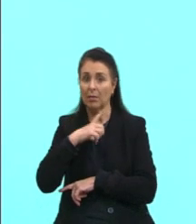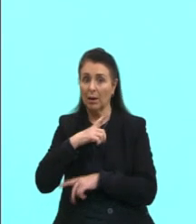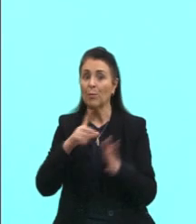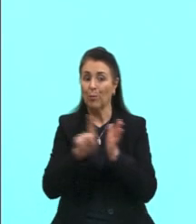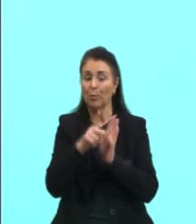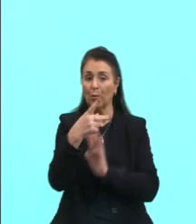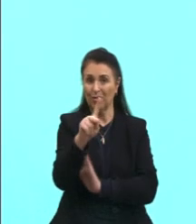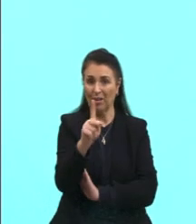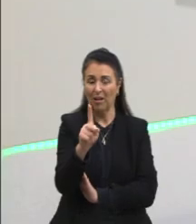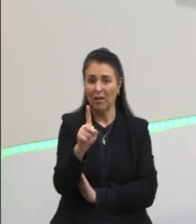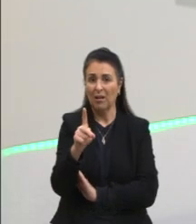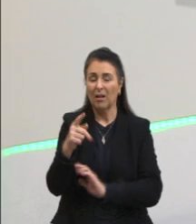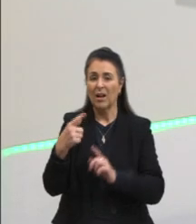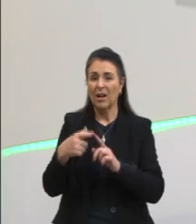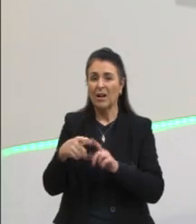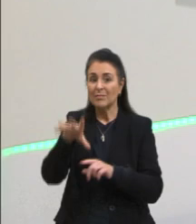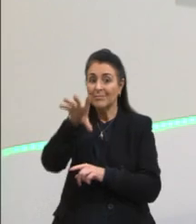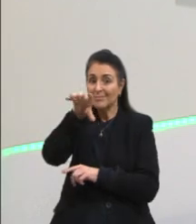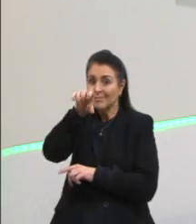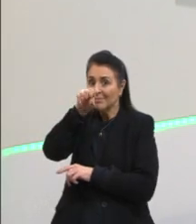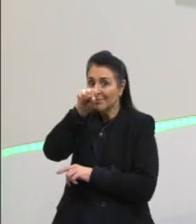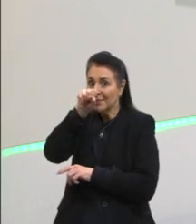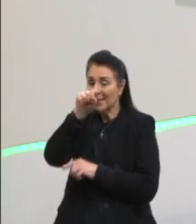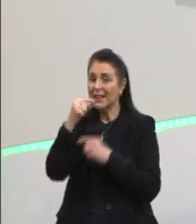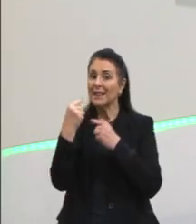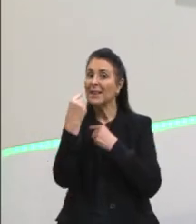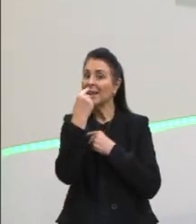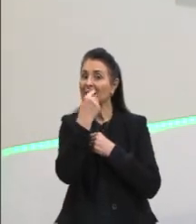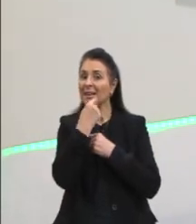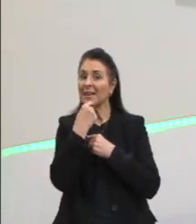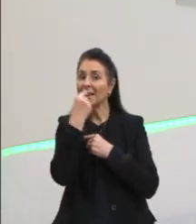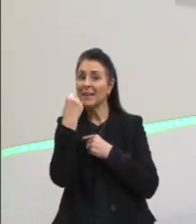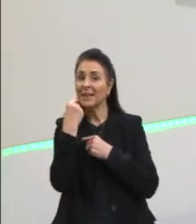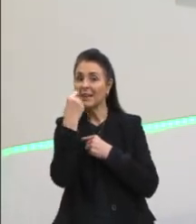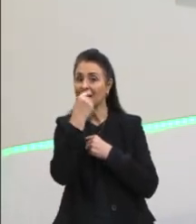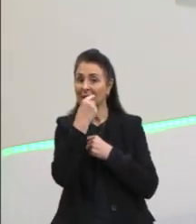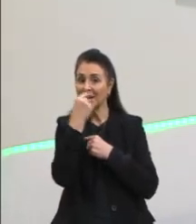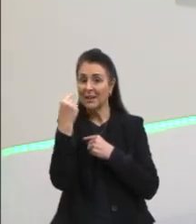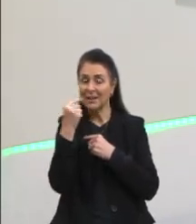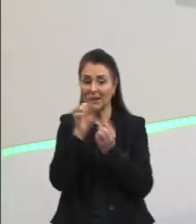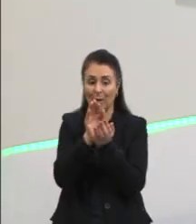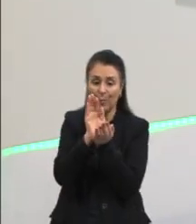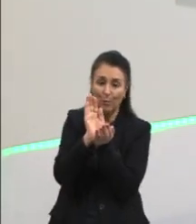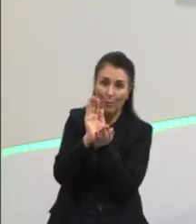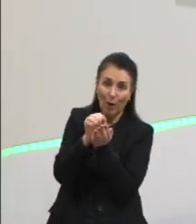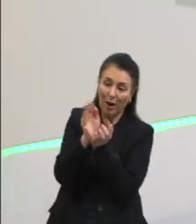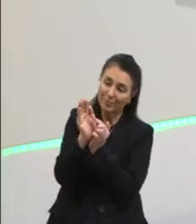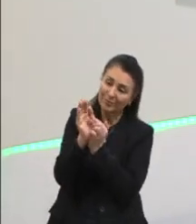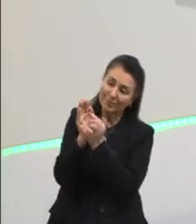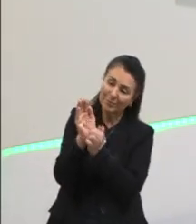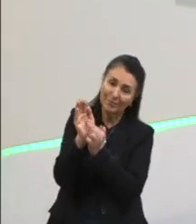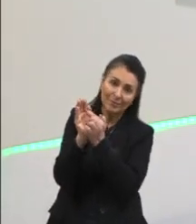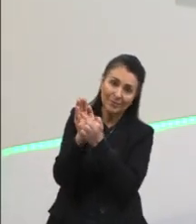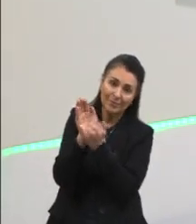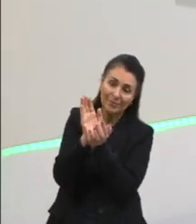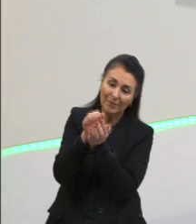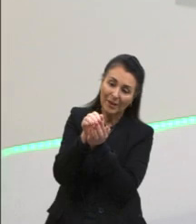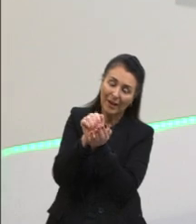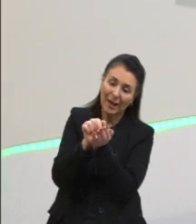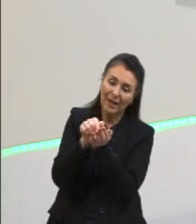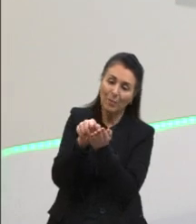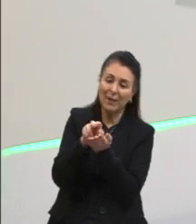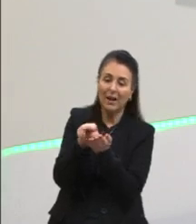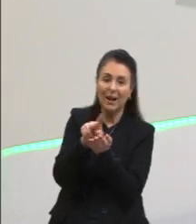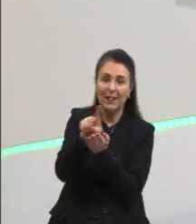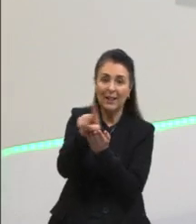Esse órgão está situado no céu da boca da serpente. Aí a serpente vai colocar a língua ali para